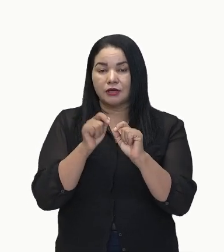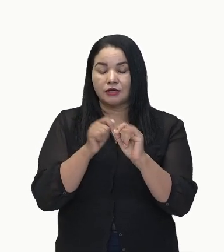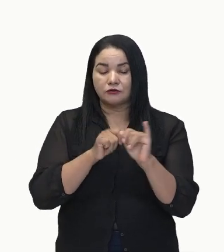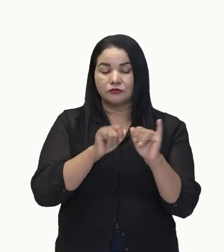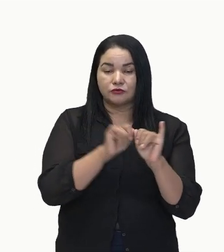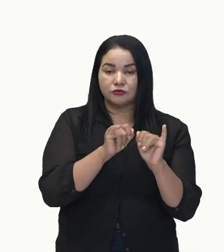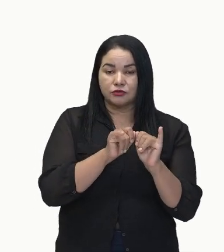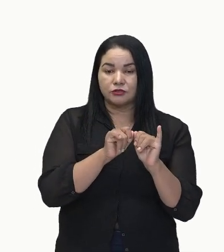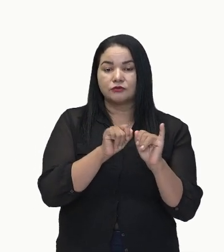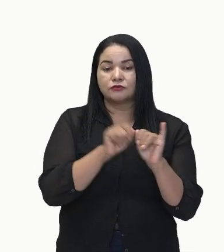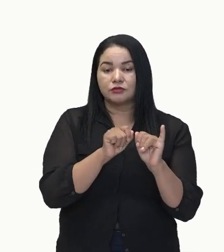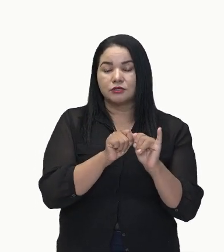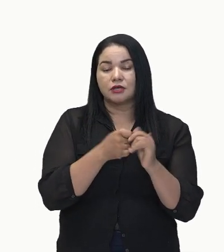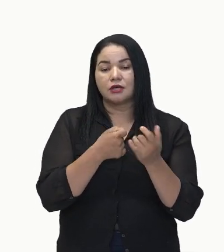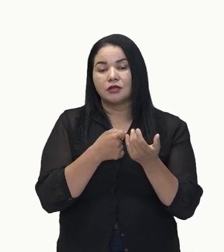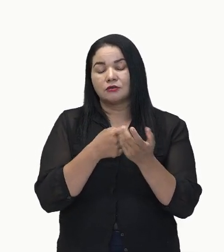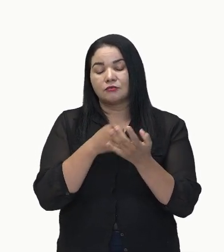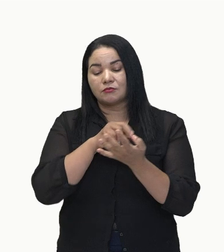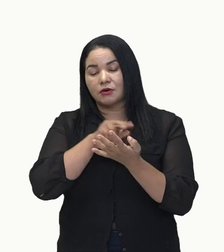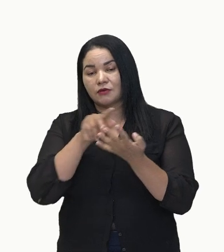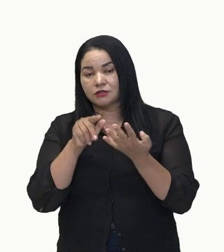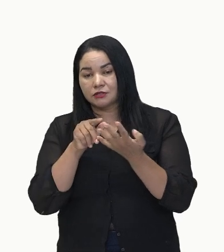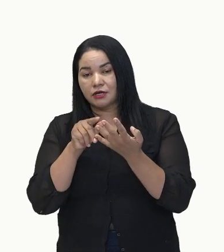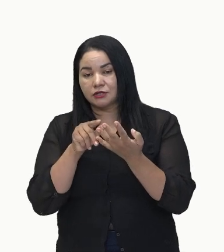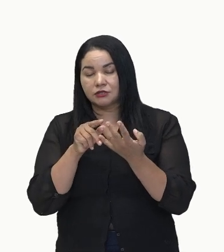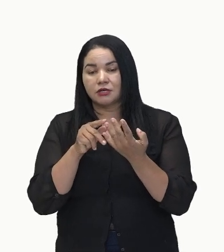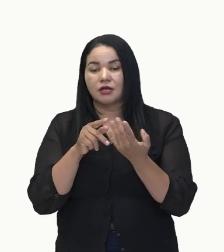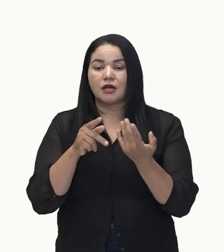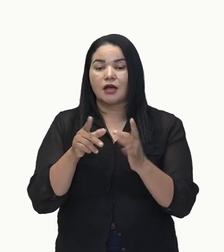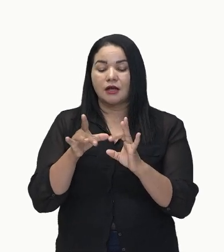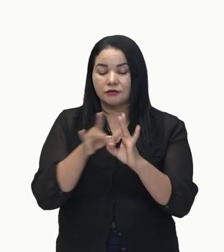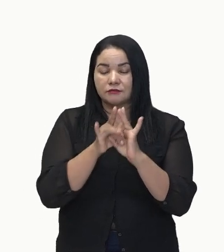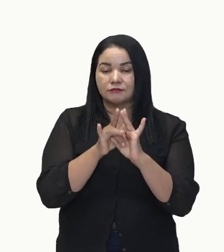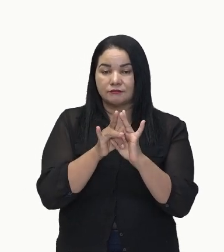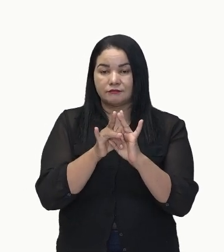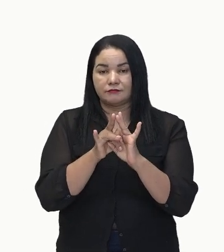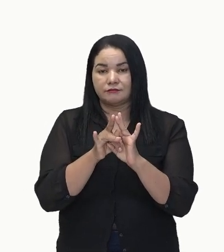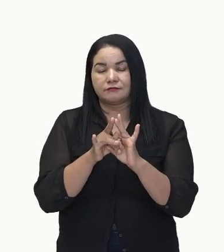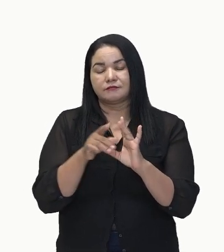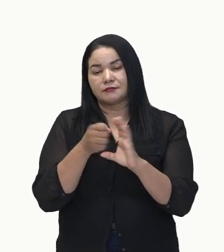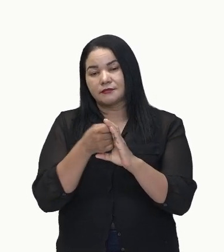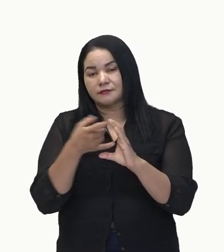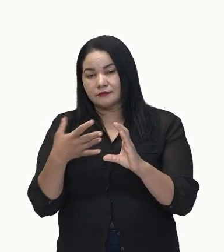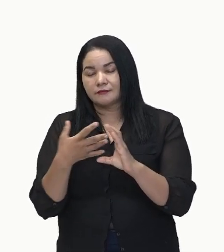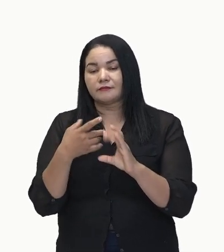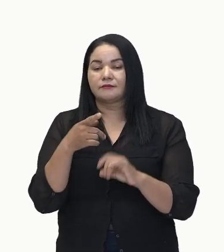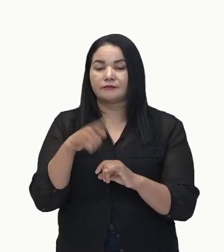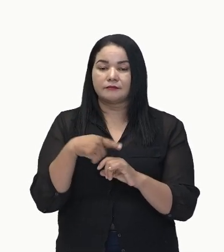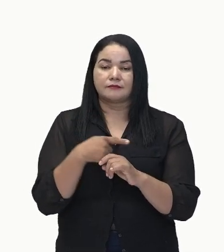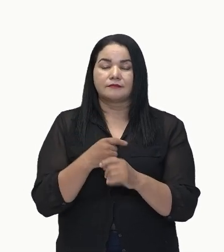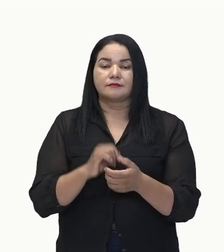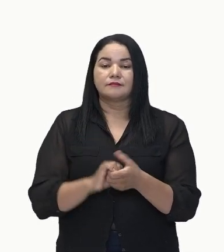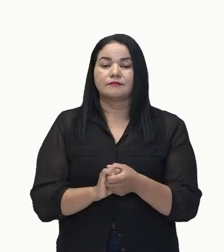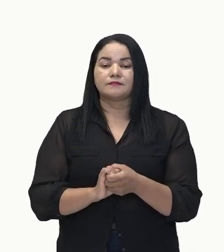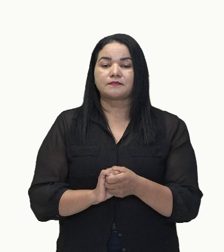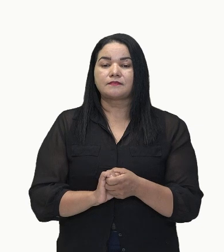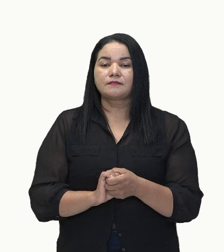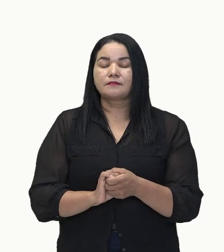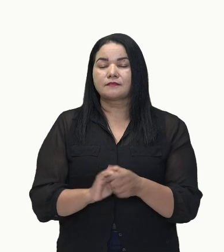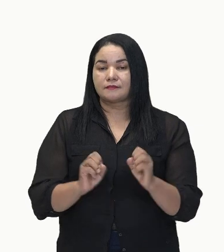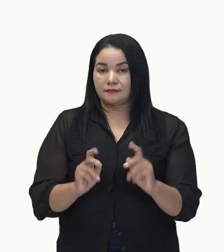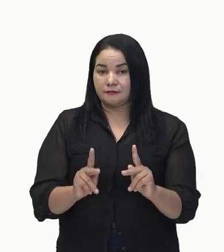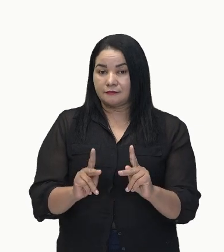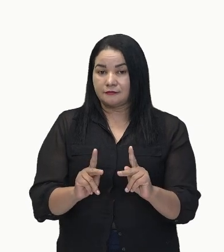esse estado, para essa qualidade, para essa característica do sujeito, ok?